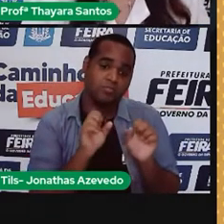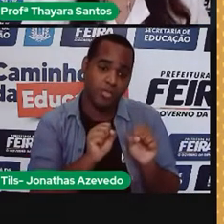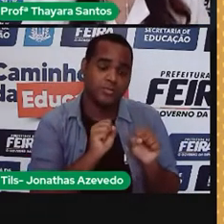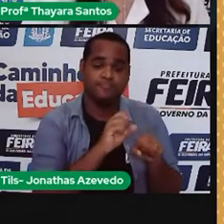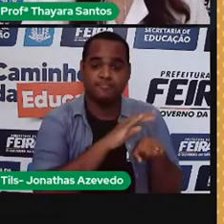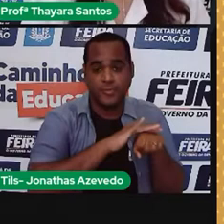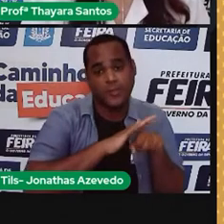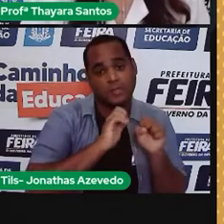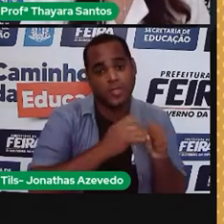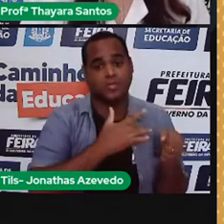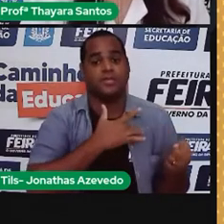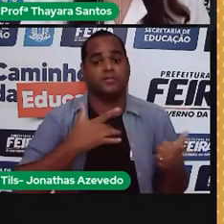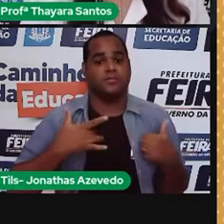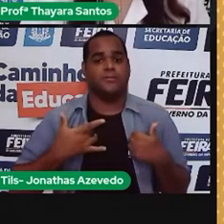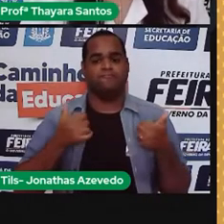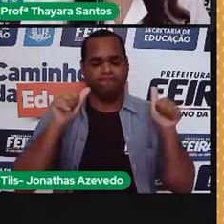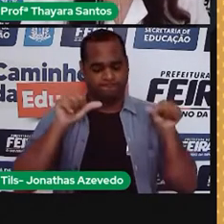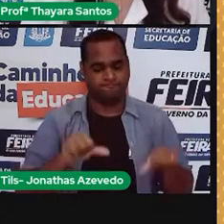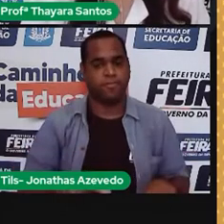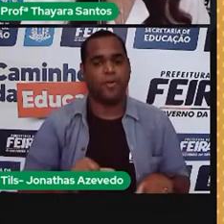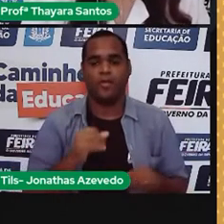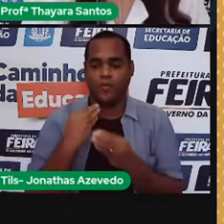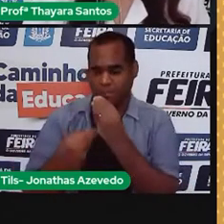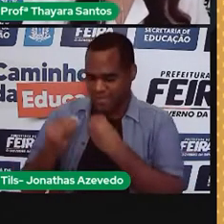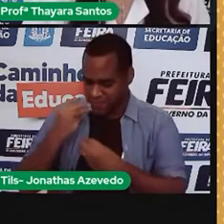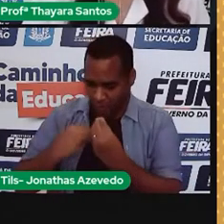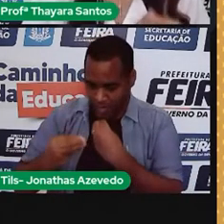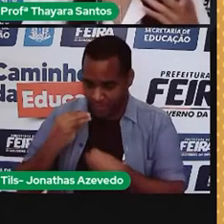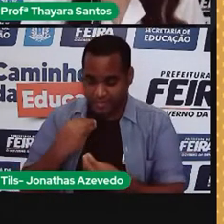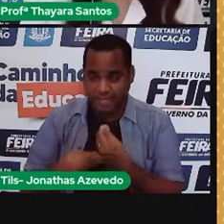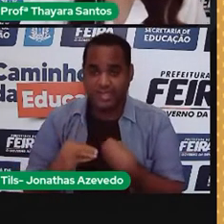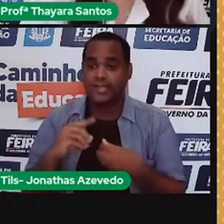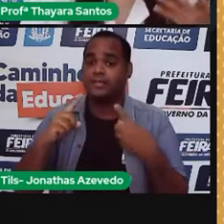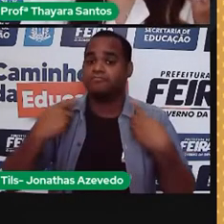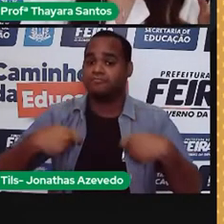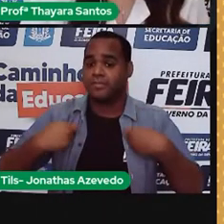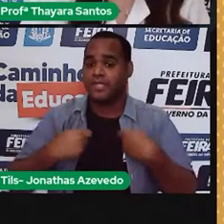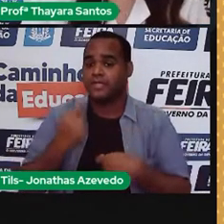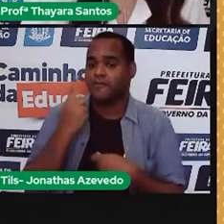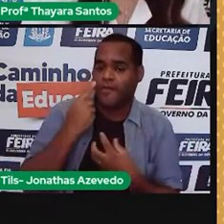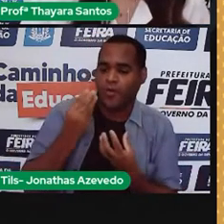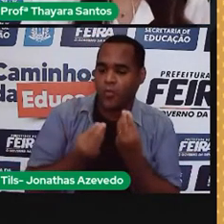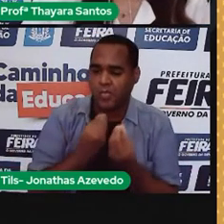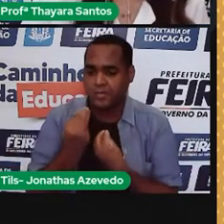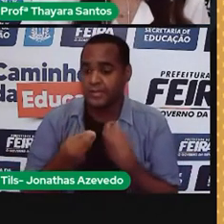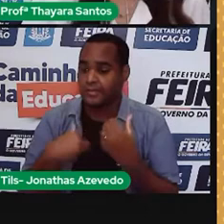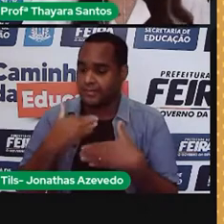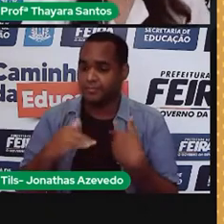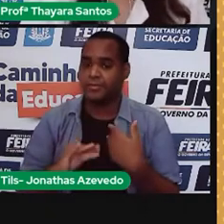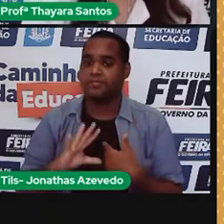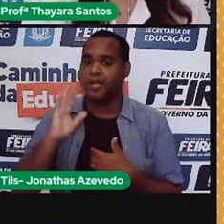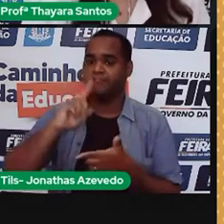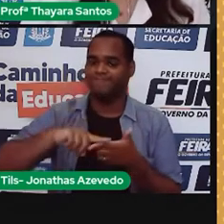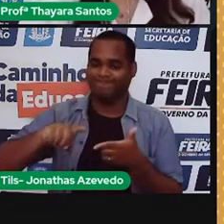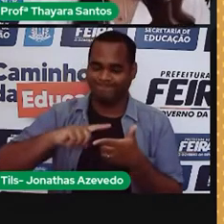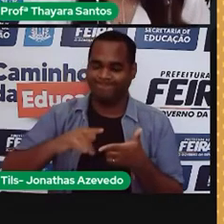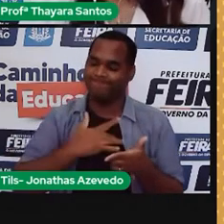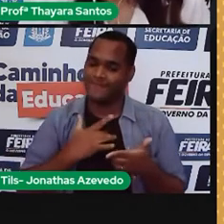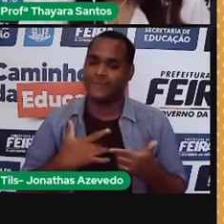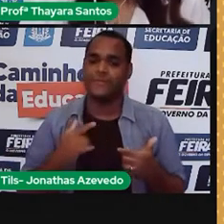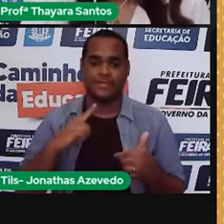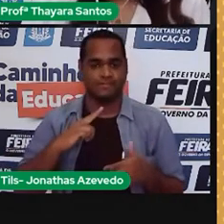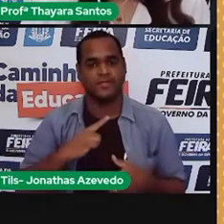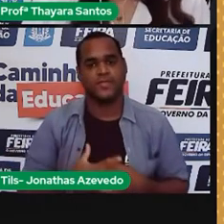malefícios à saúde. Então as pessoas que estão consumindo, elas precisam saber desse risco impotencial que elas podem estar correndo,